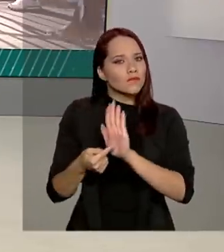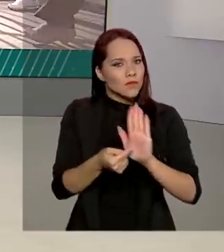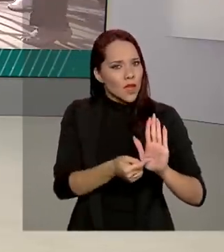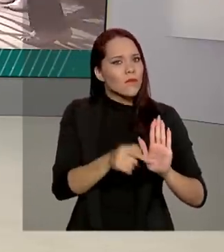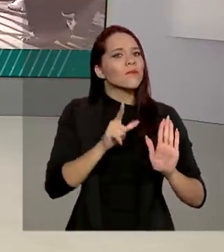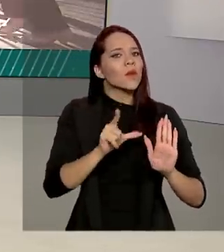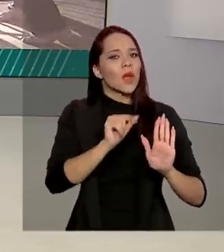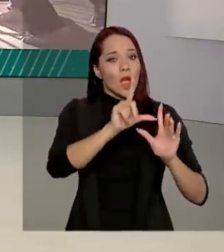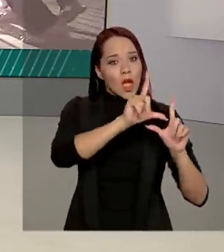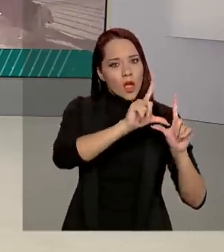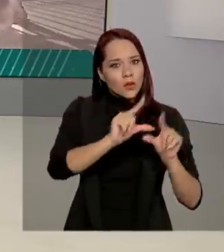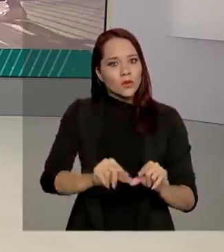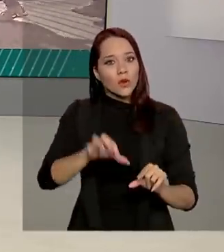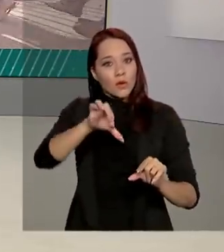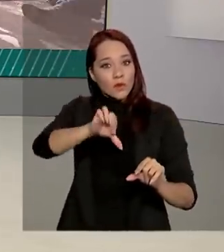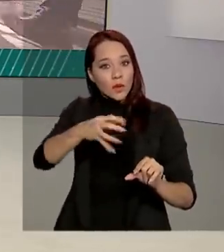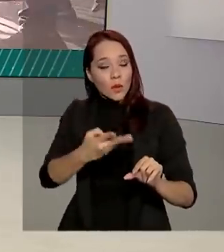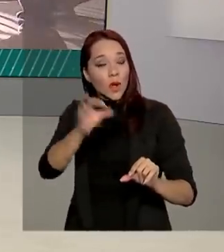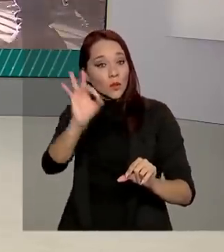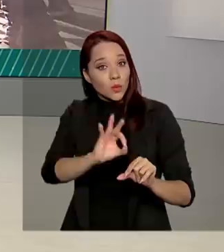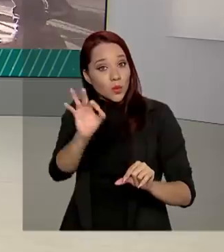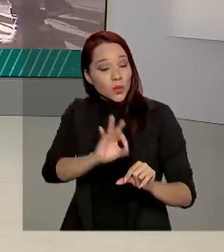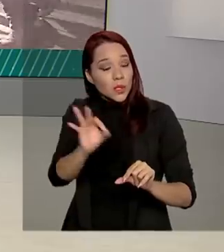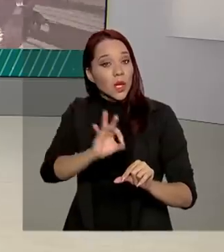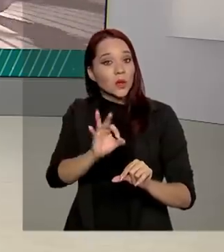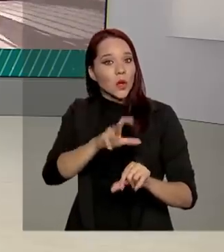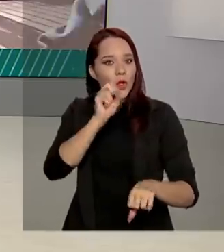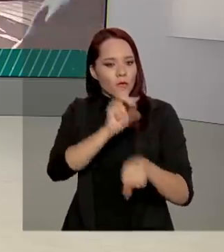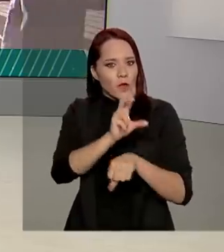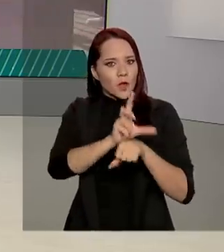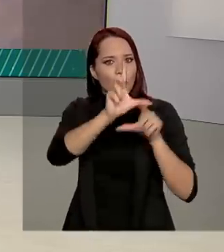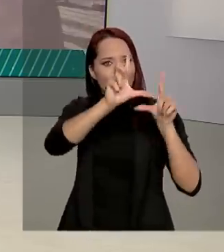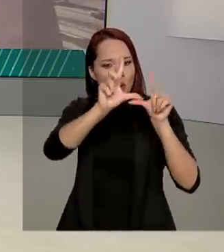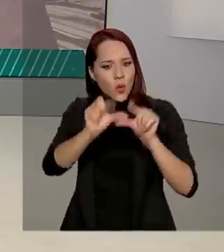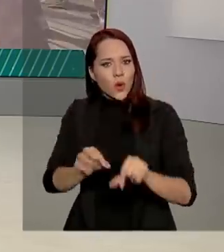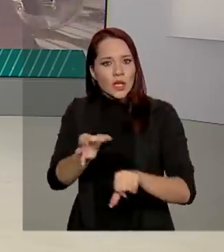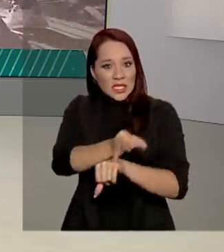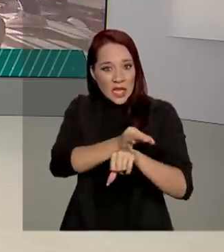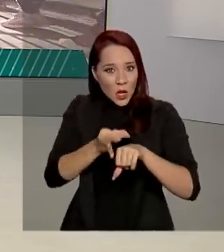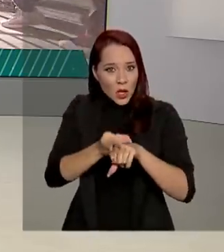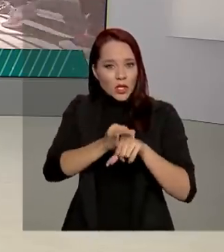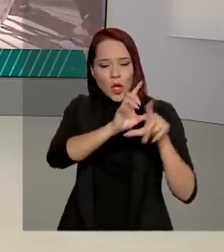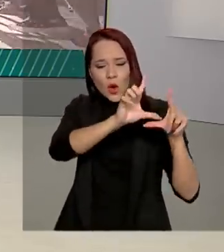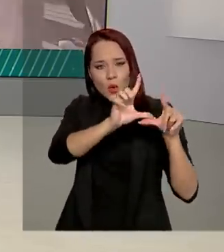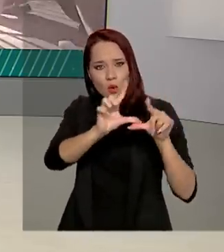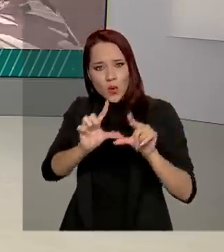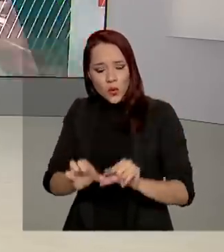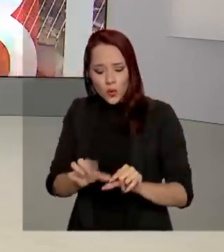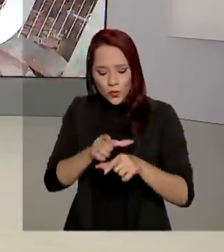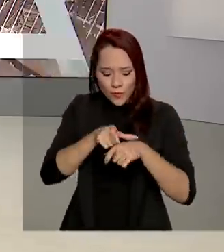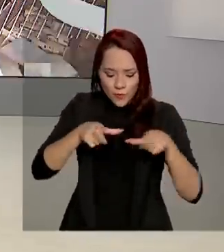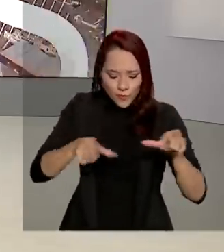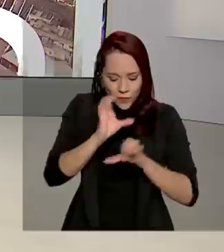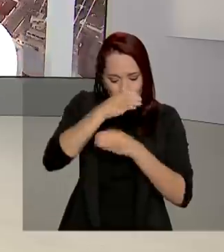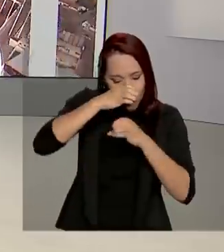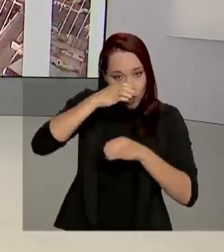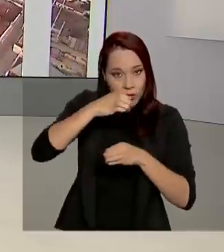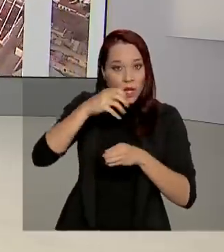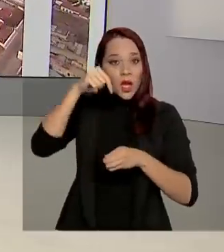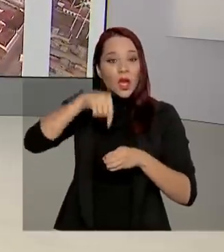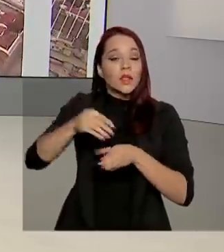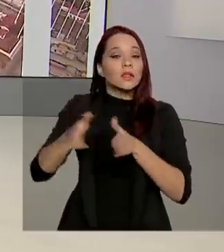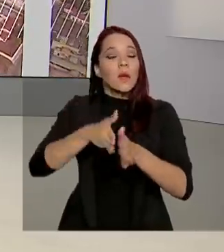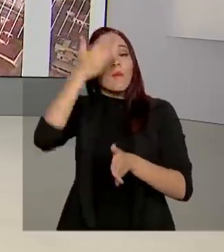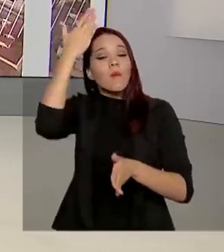redução de 94% na carga viral em células infectadas in vitro. Essa etapa busca